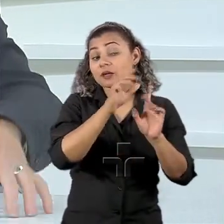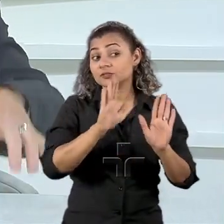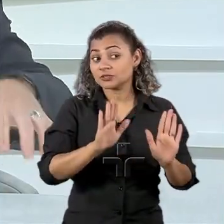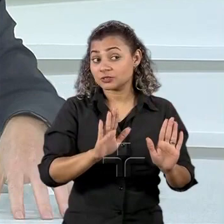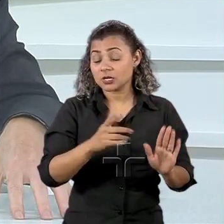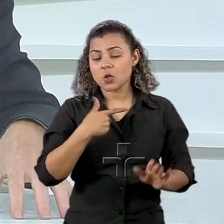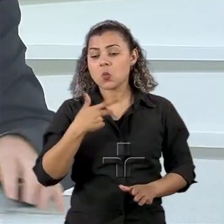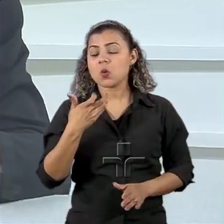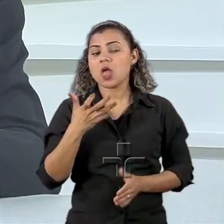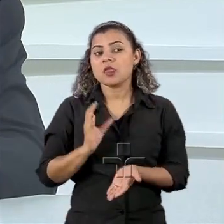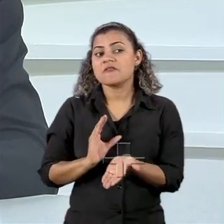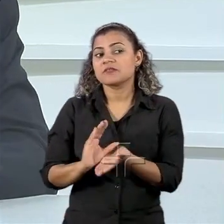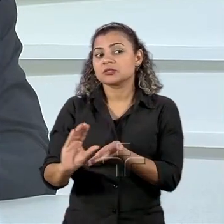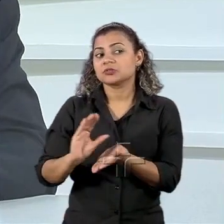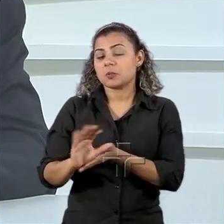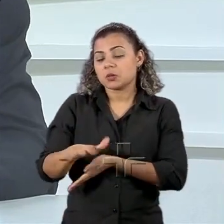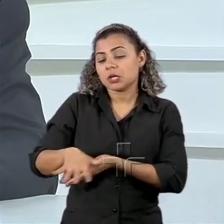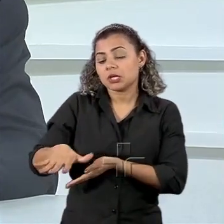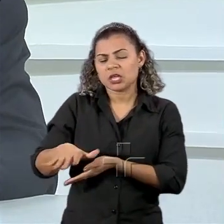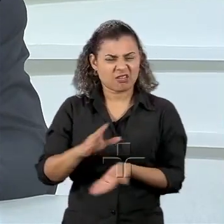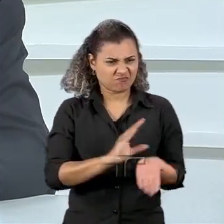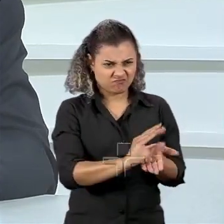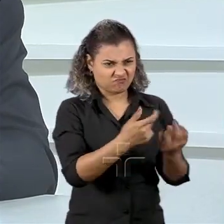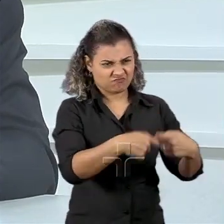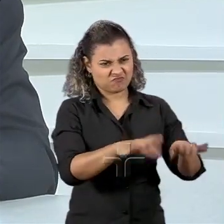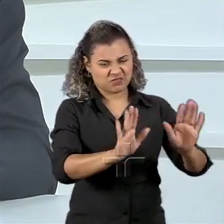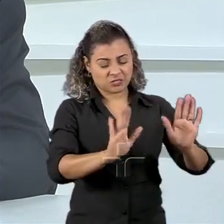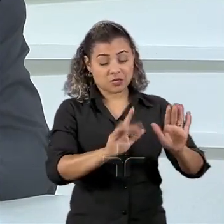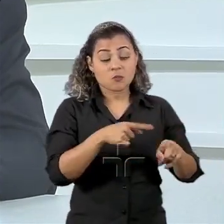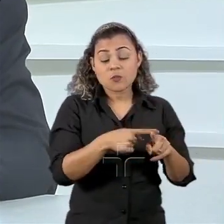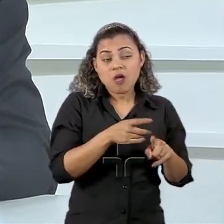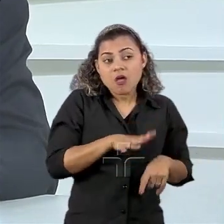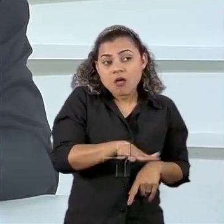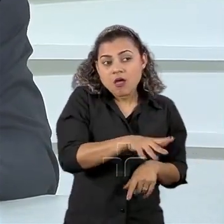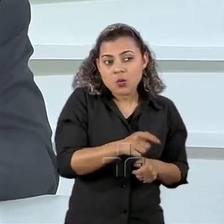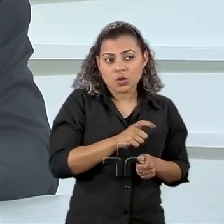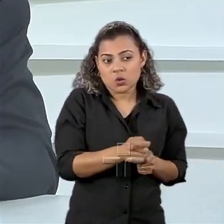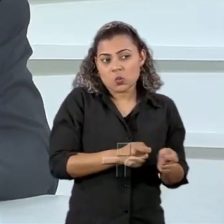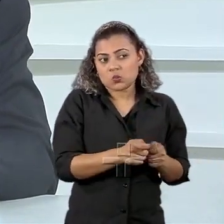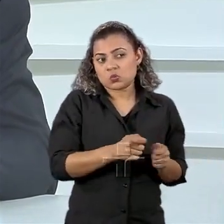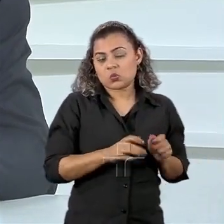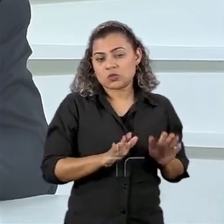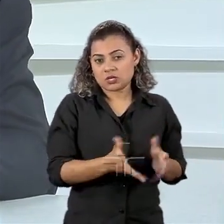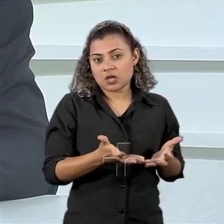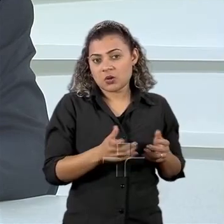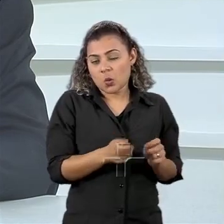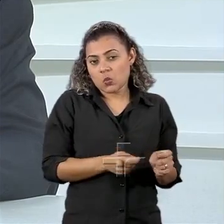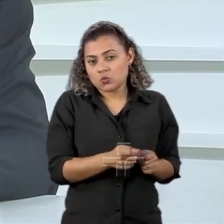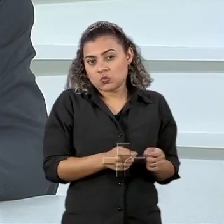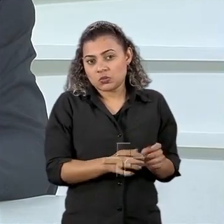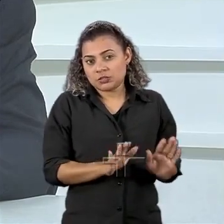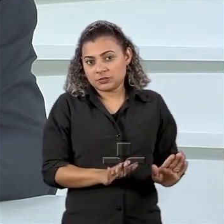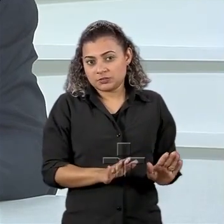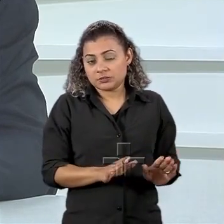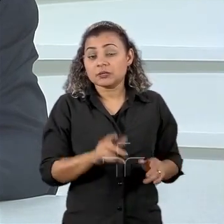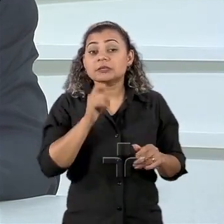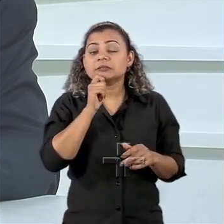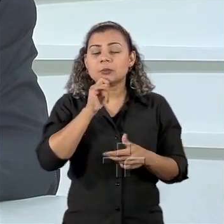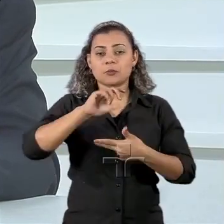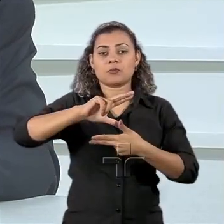quero investimentos aqui, e aqui não, porque isso eu quero manter sob controle tecnológico. Definir as Por exemplo, abrir mão da Embraer,